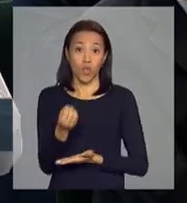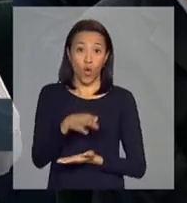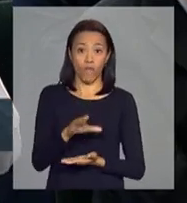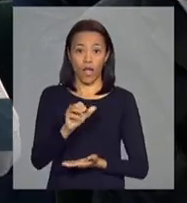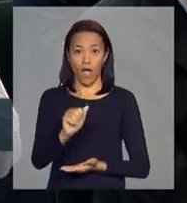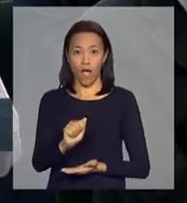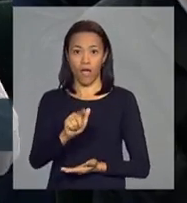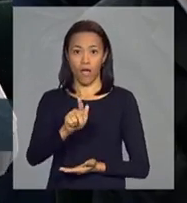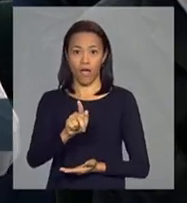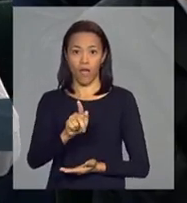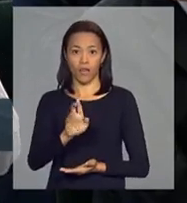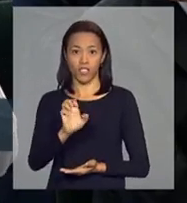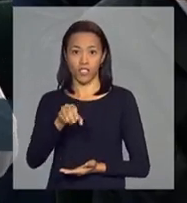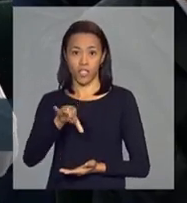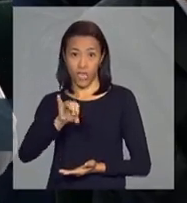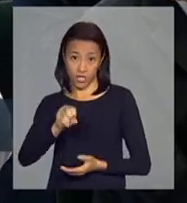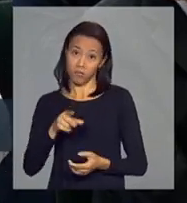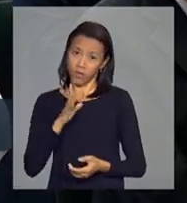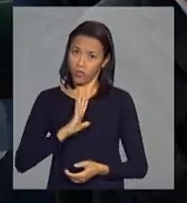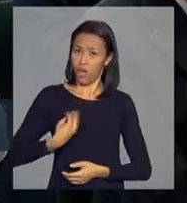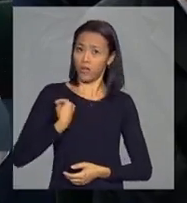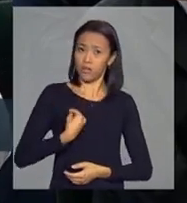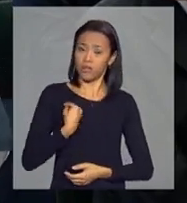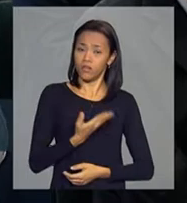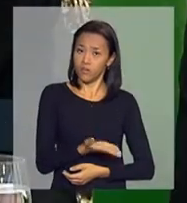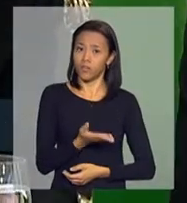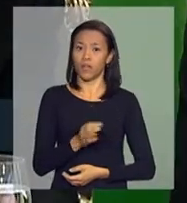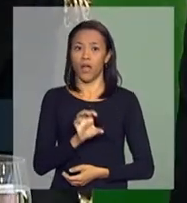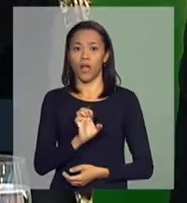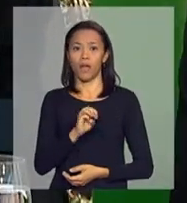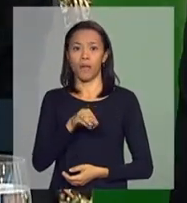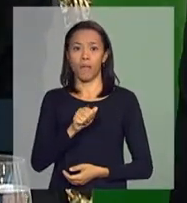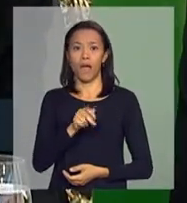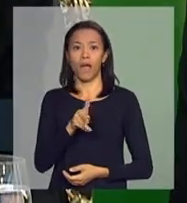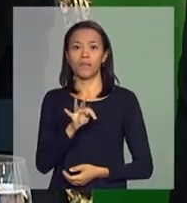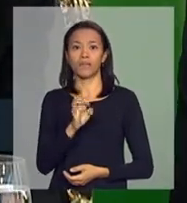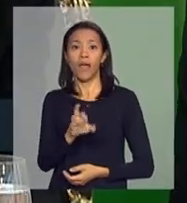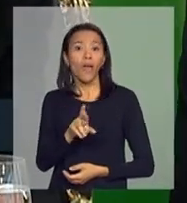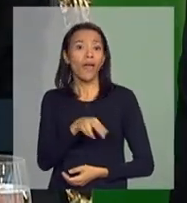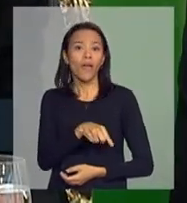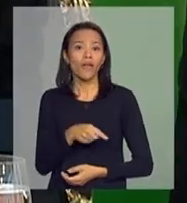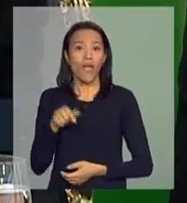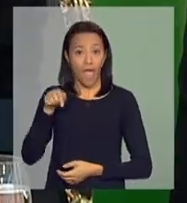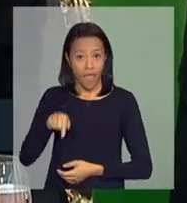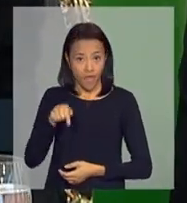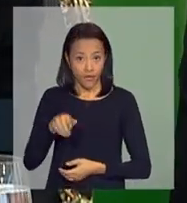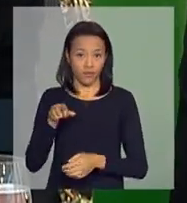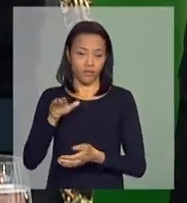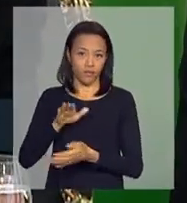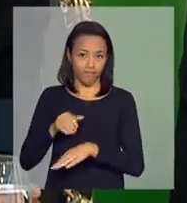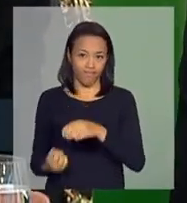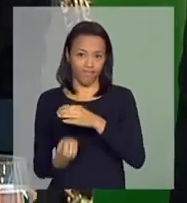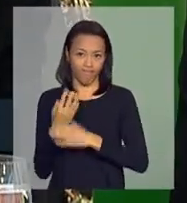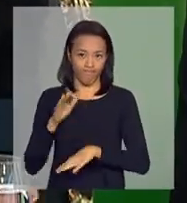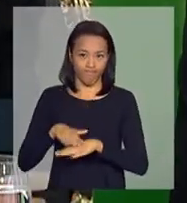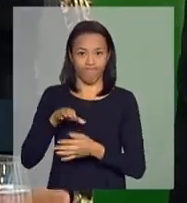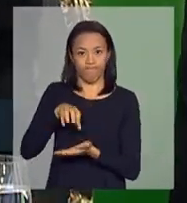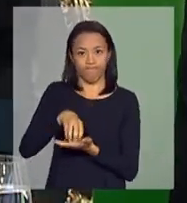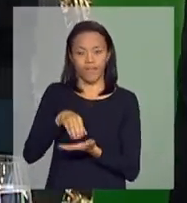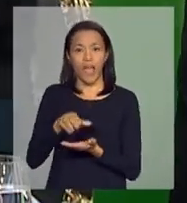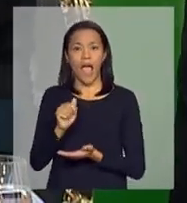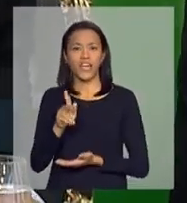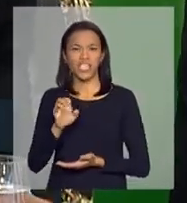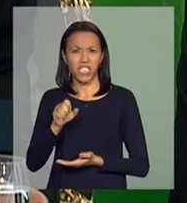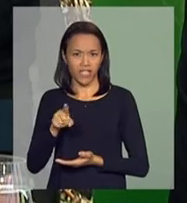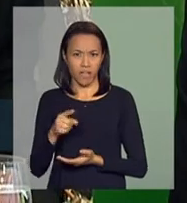dado que já existem os EMATERs? Obrigado. Essa agência de extensão rural, a agência nacional, não tem competitividade nenhuma, vai